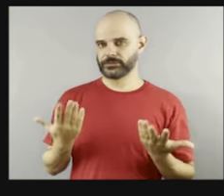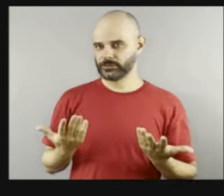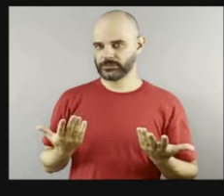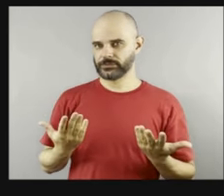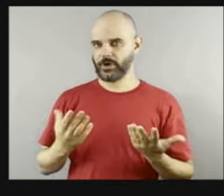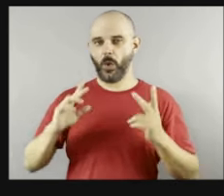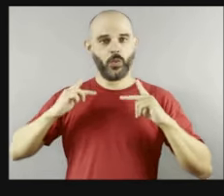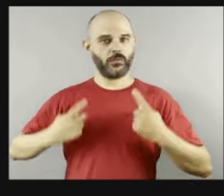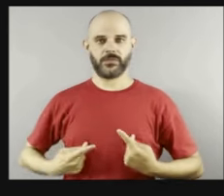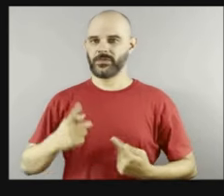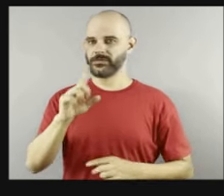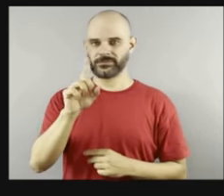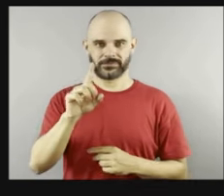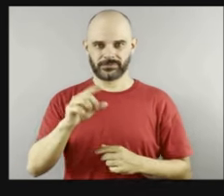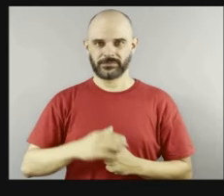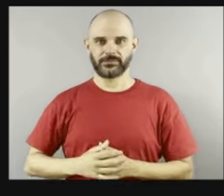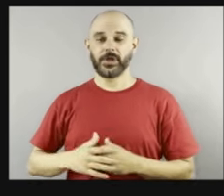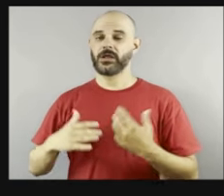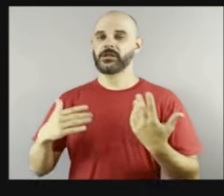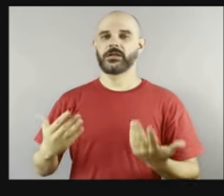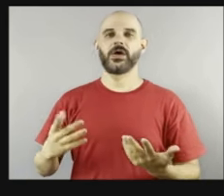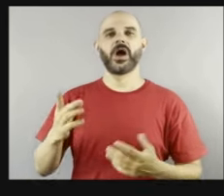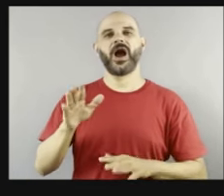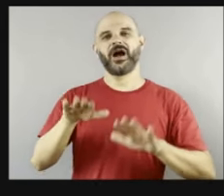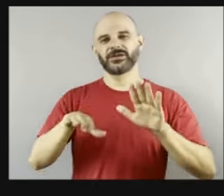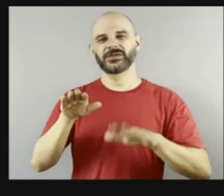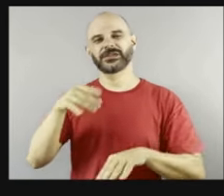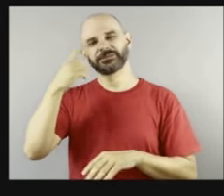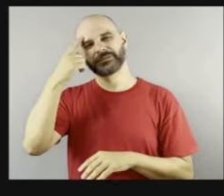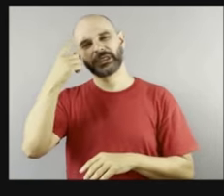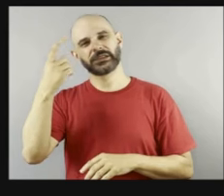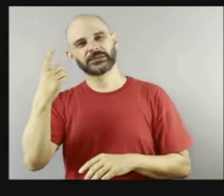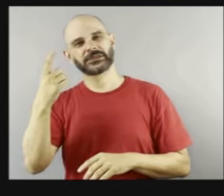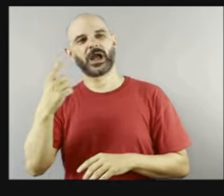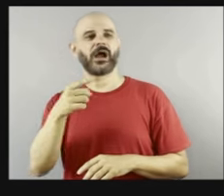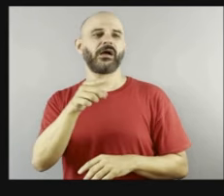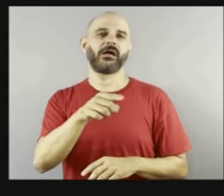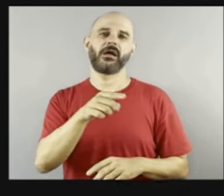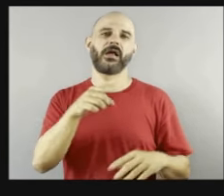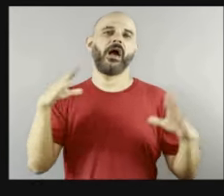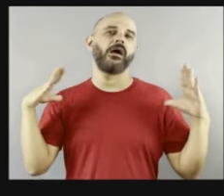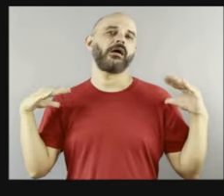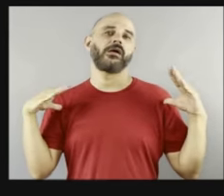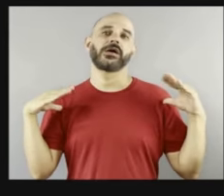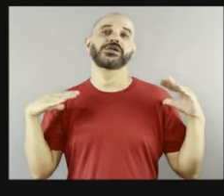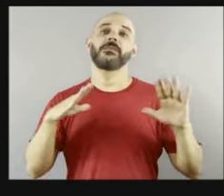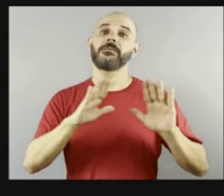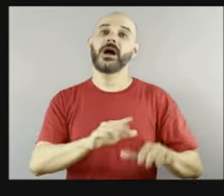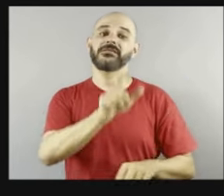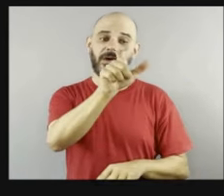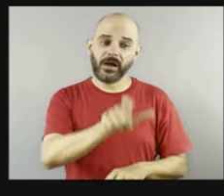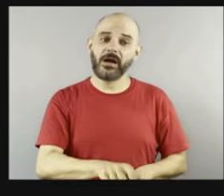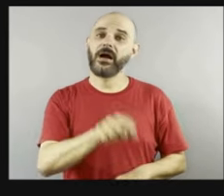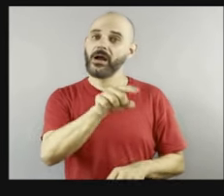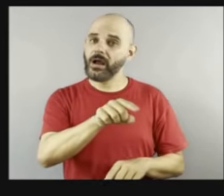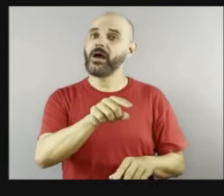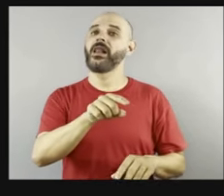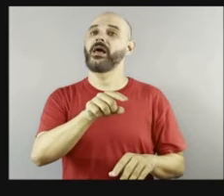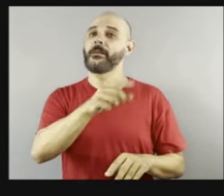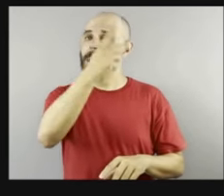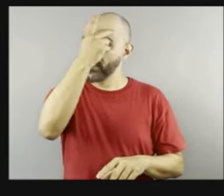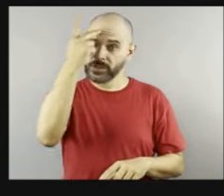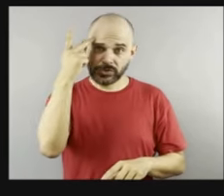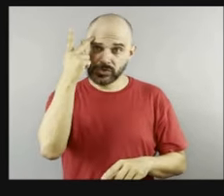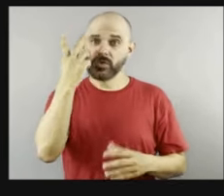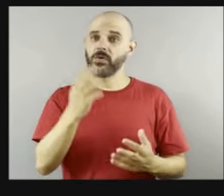na boa intenção tira a oportunidade dessa pessoa ser uma pessoa com direito a acertar, com direito a errar, então,